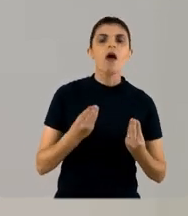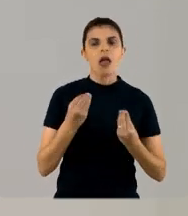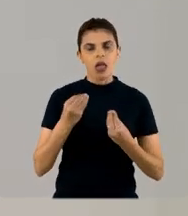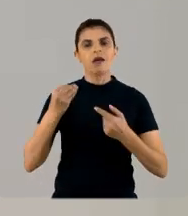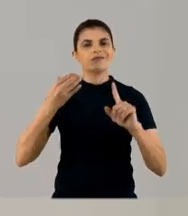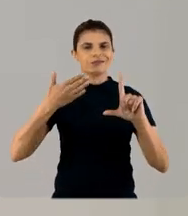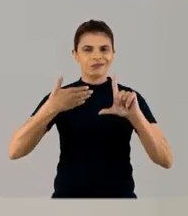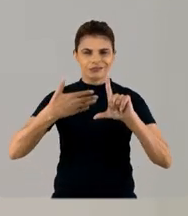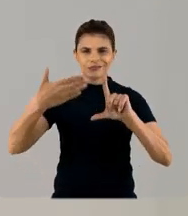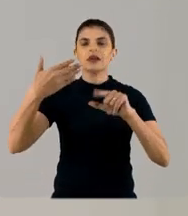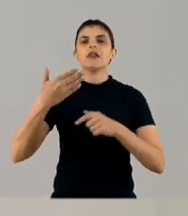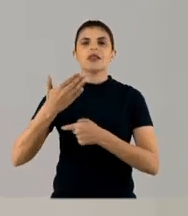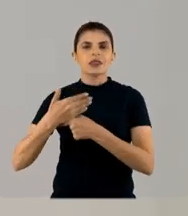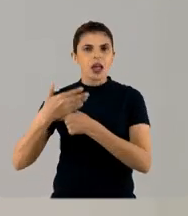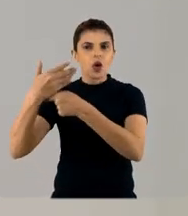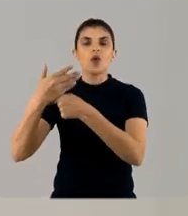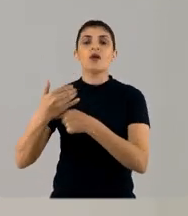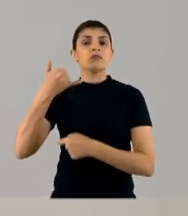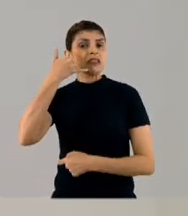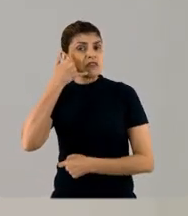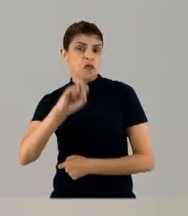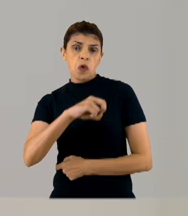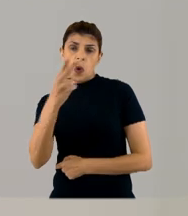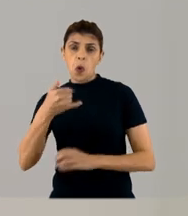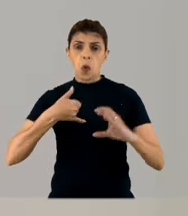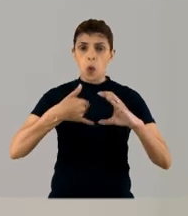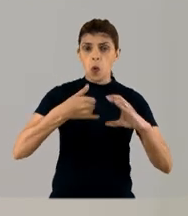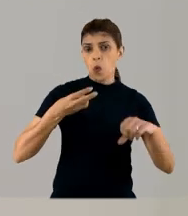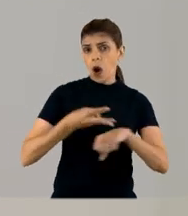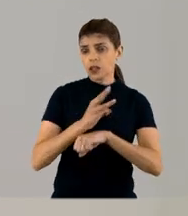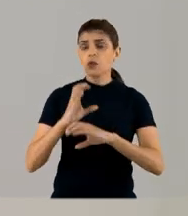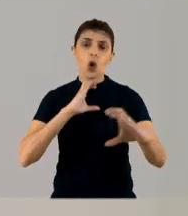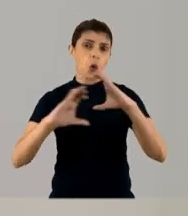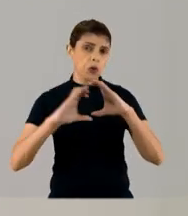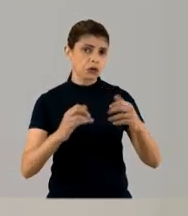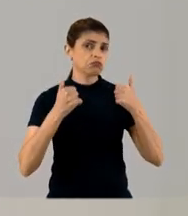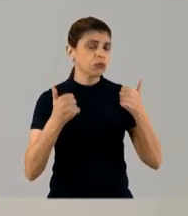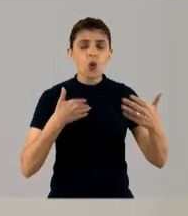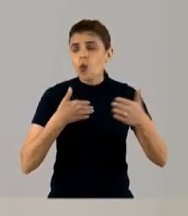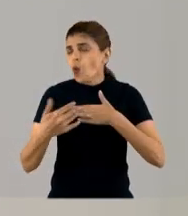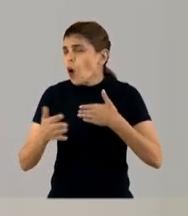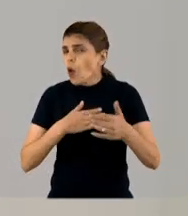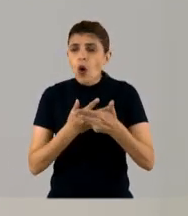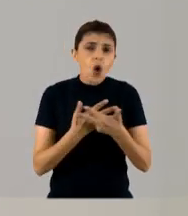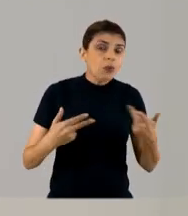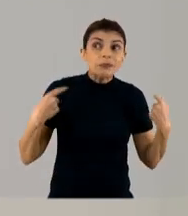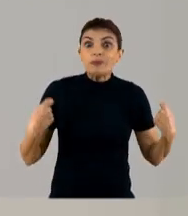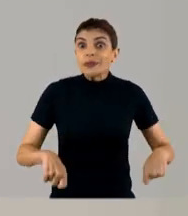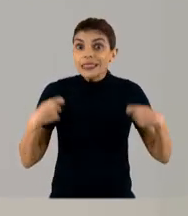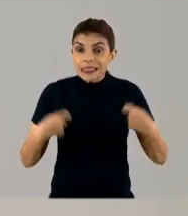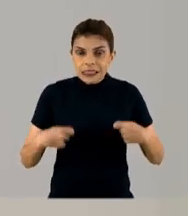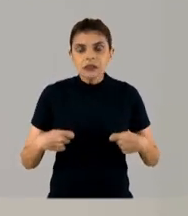tecnologia muito simples, que é telefone, WhatsApp, para a gente fazer esse tipo de comunicação. e qualquer coisa que